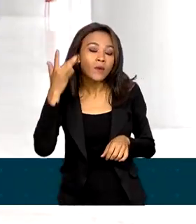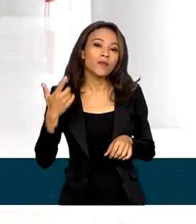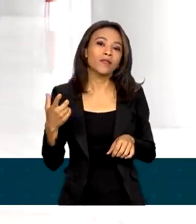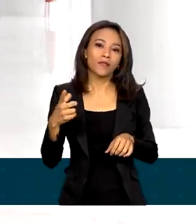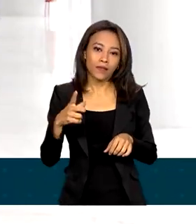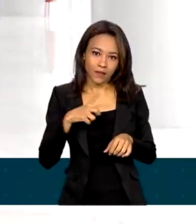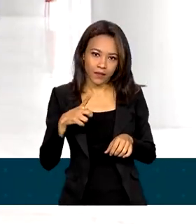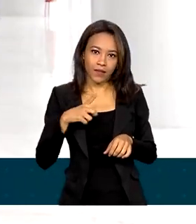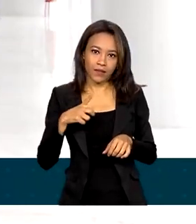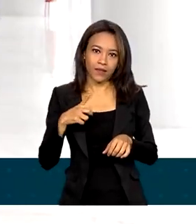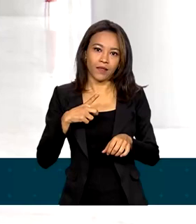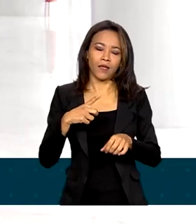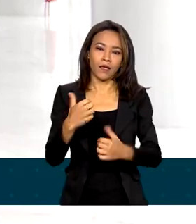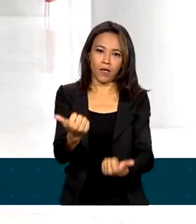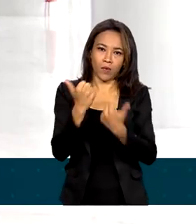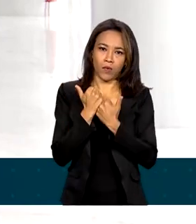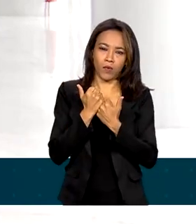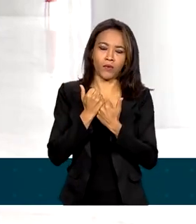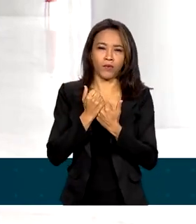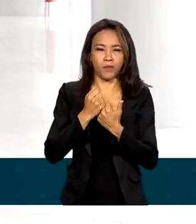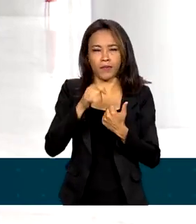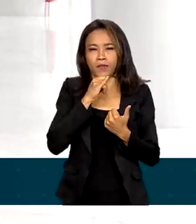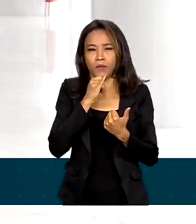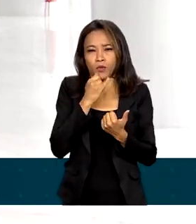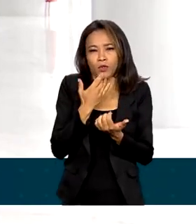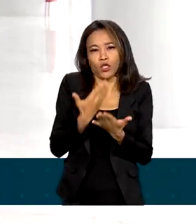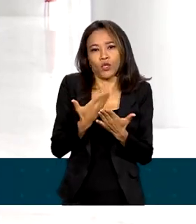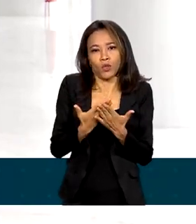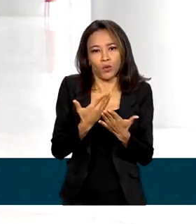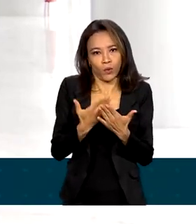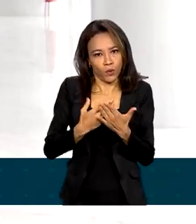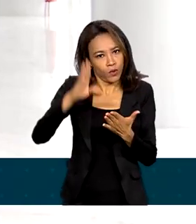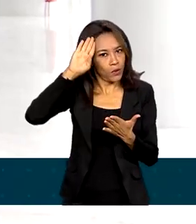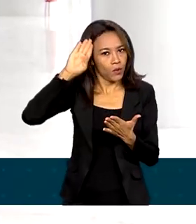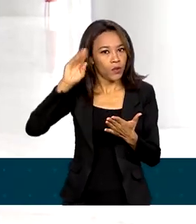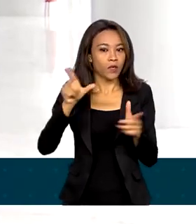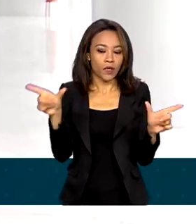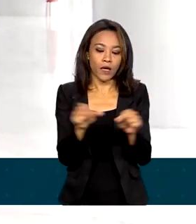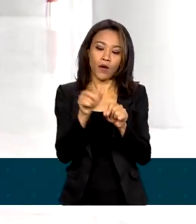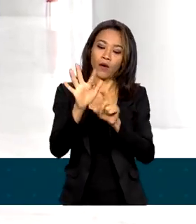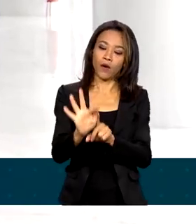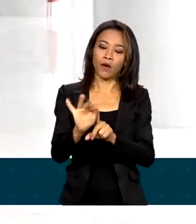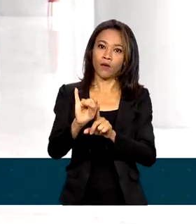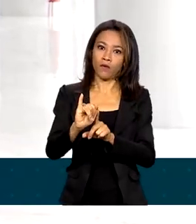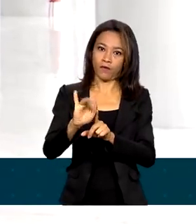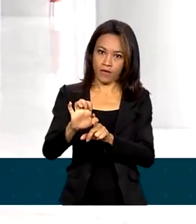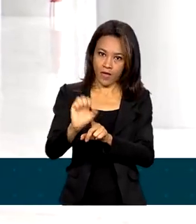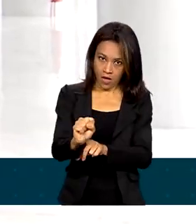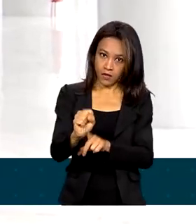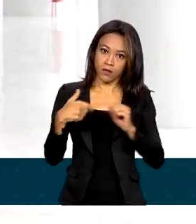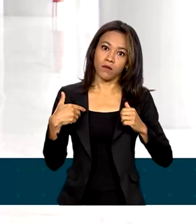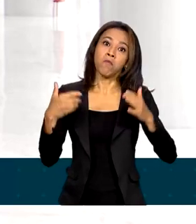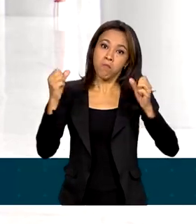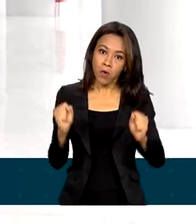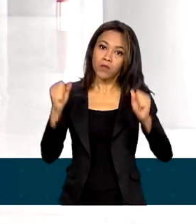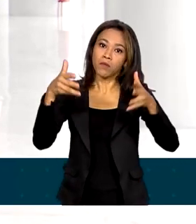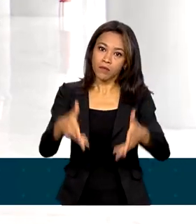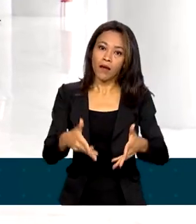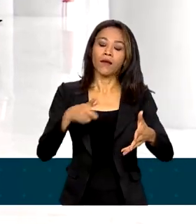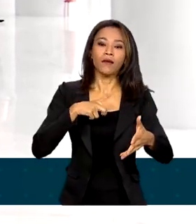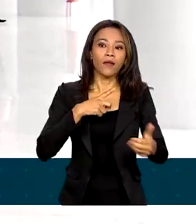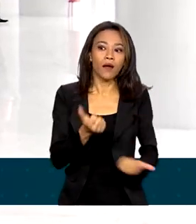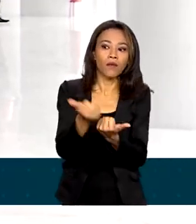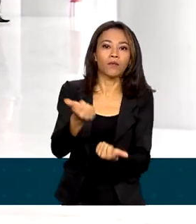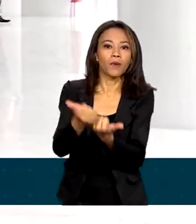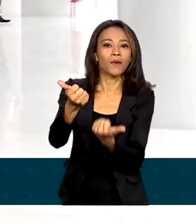financiamento ao estudante do ensino superior, o FIES, que participarem do Mais Médicos, poderão receber incentivos,